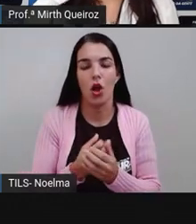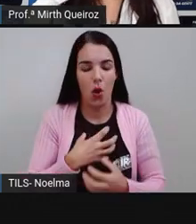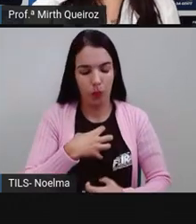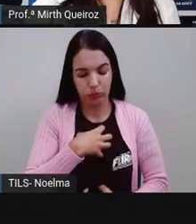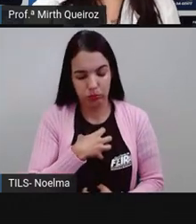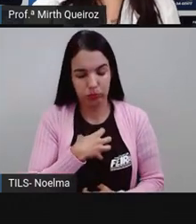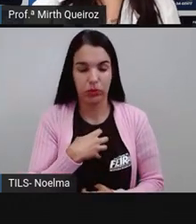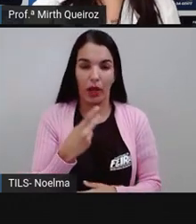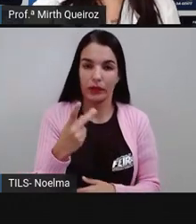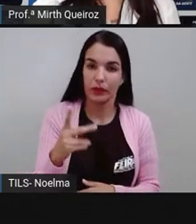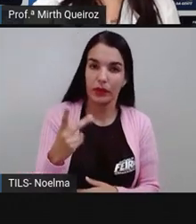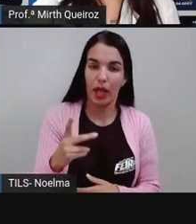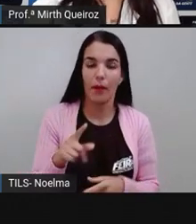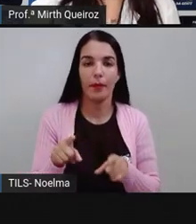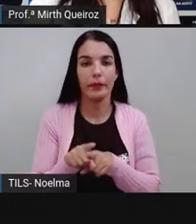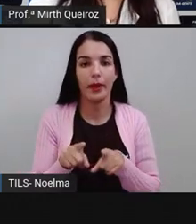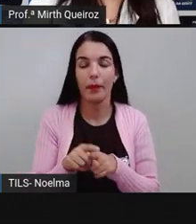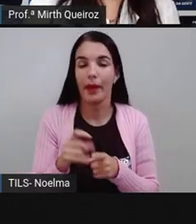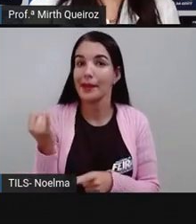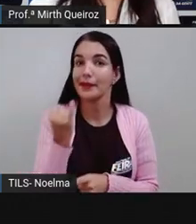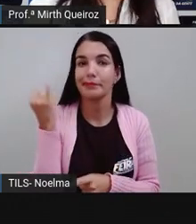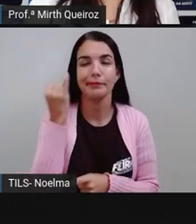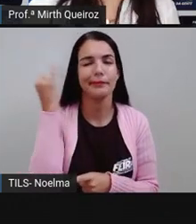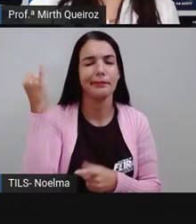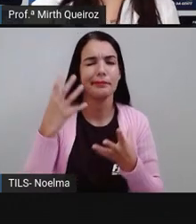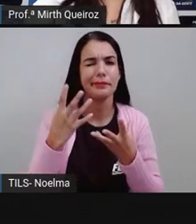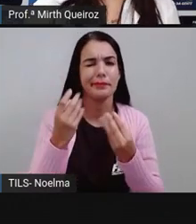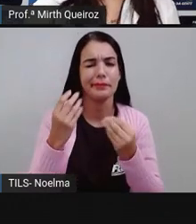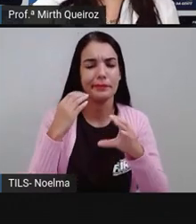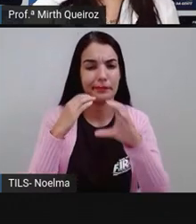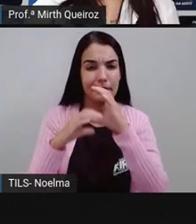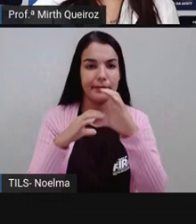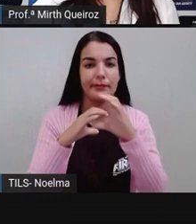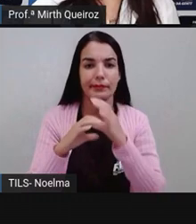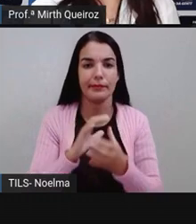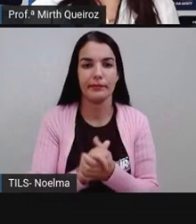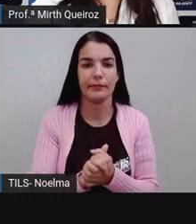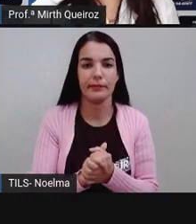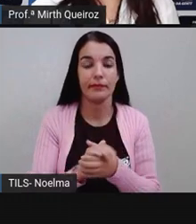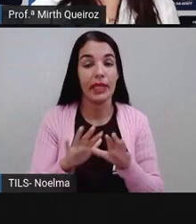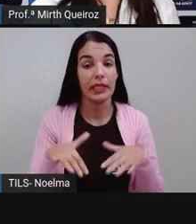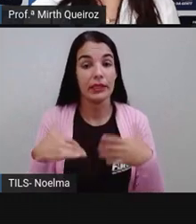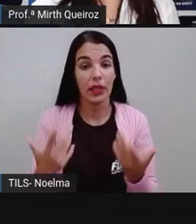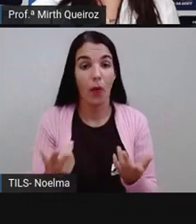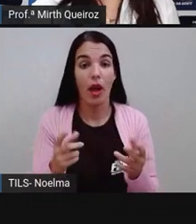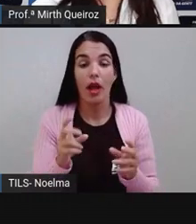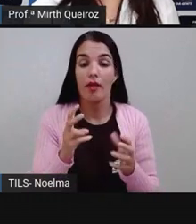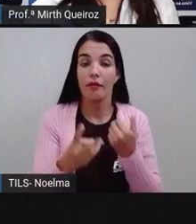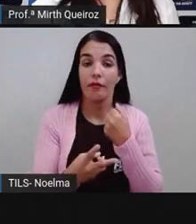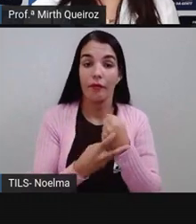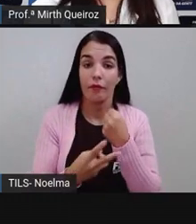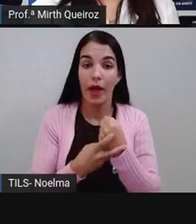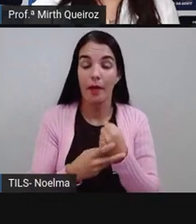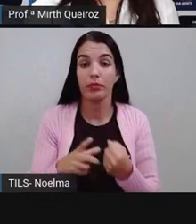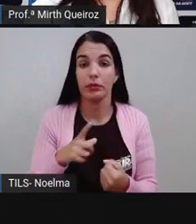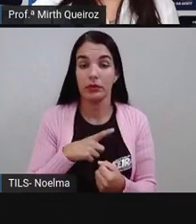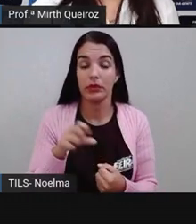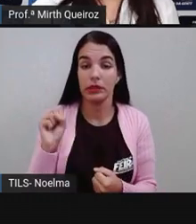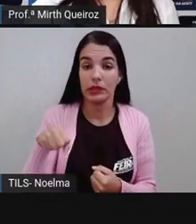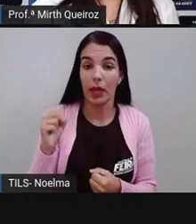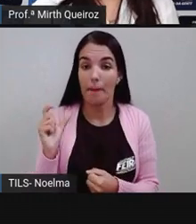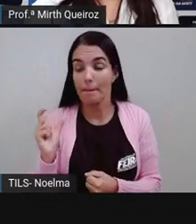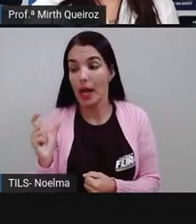certo? E são extremamente importantes para a nossa comunicação. Assim, os verbos, eles são palavras